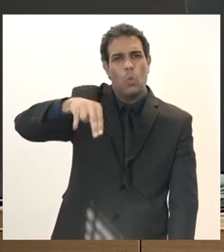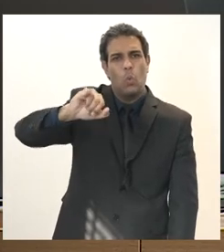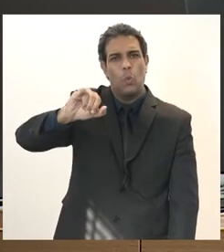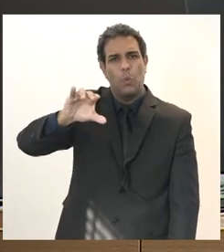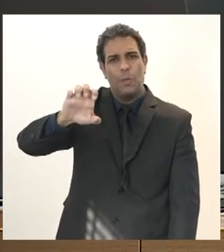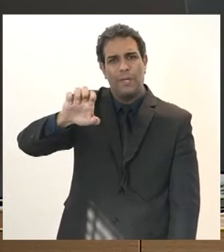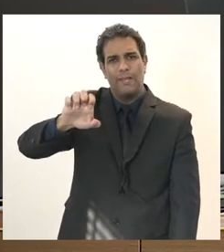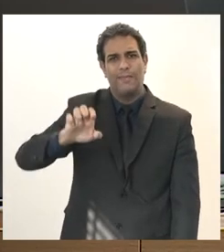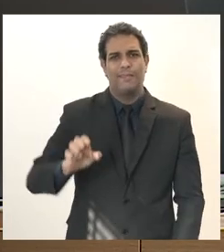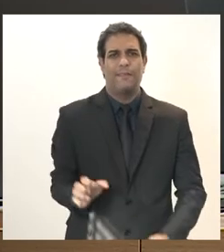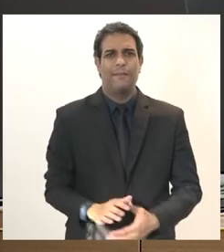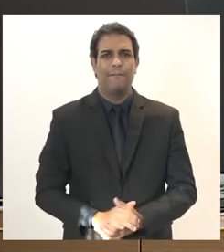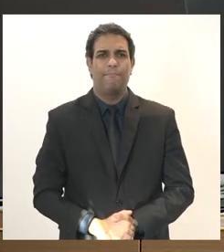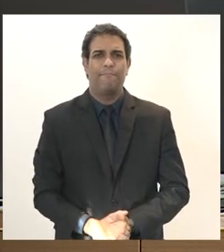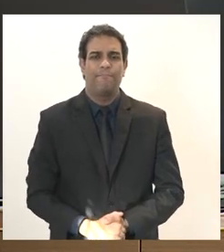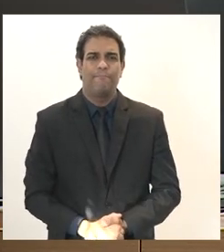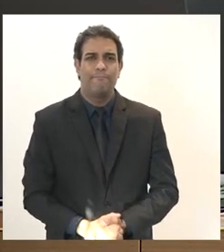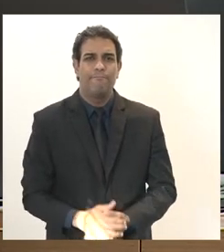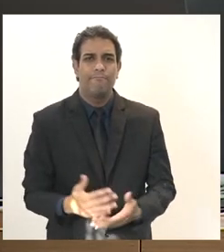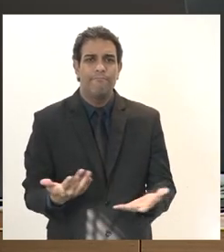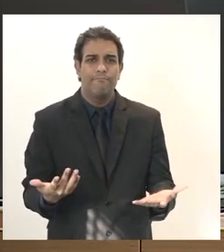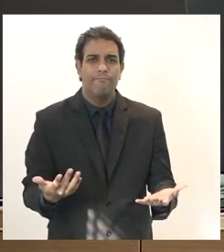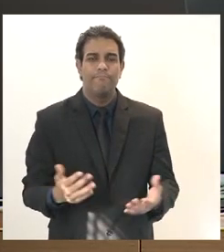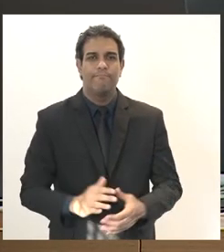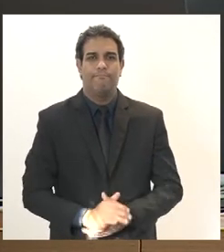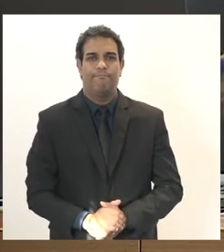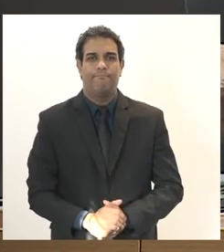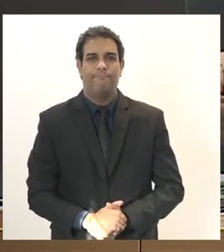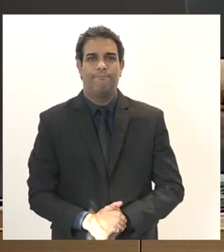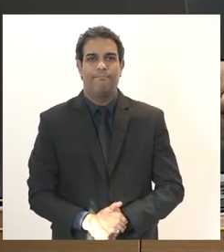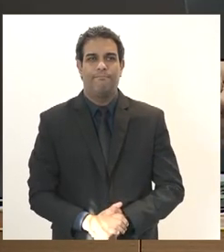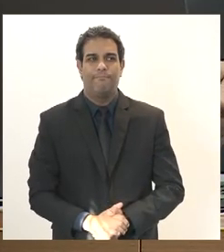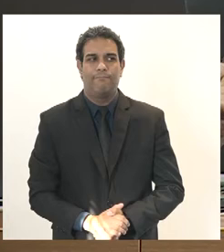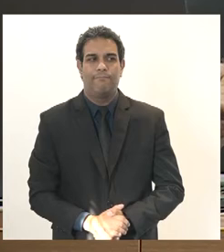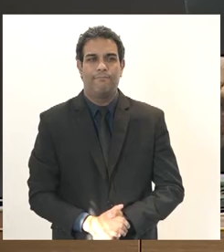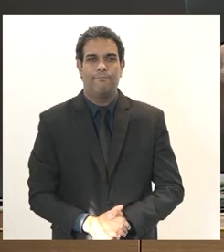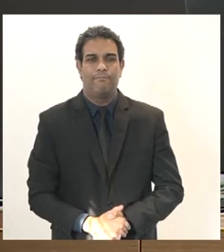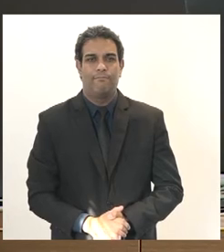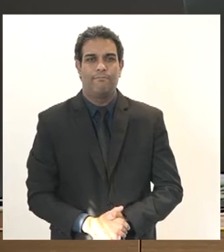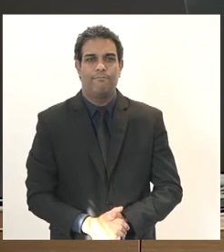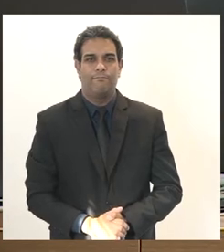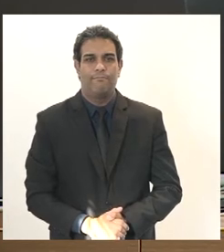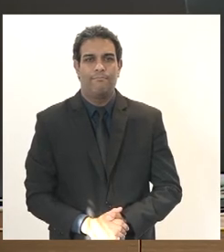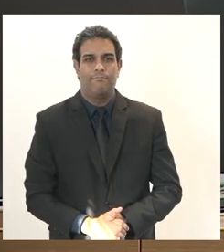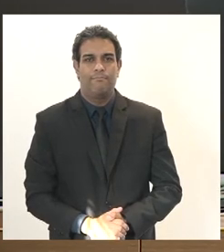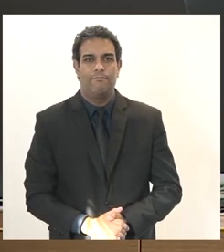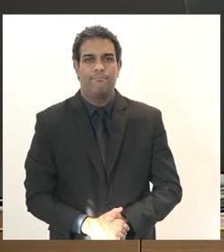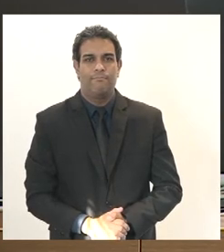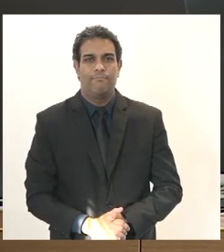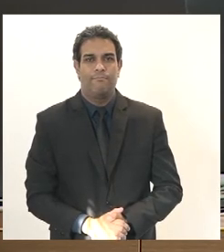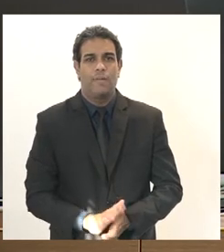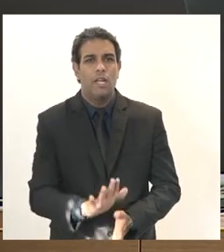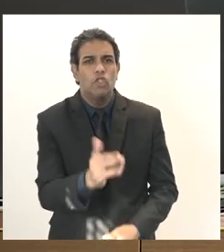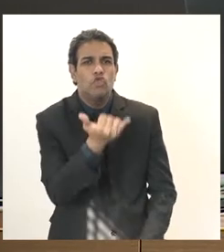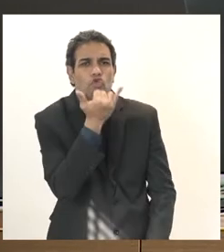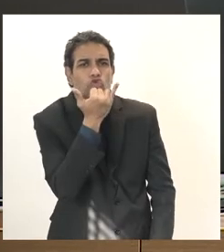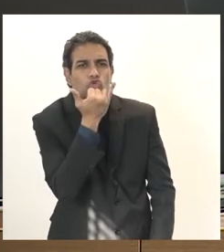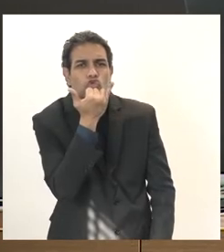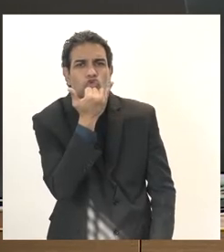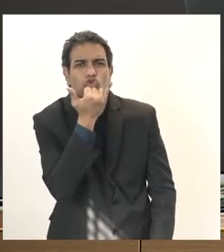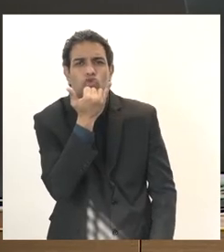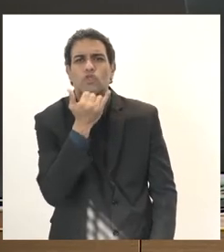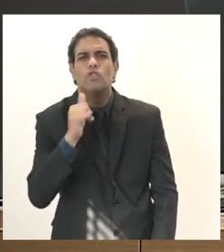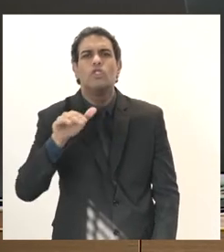eu nisse servidores sindicato dos servidores da justiça federal peraí o Vinícius